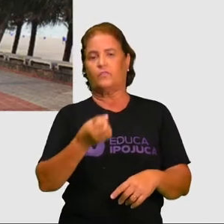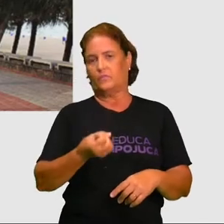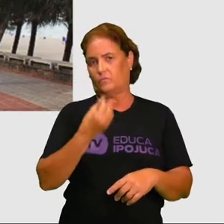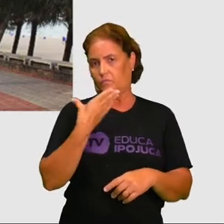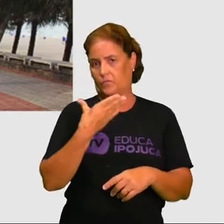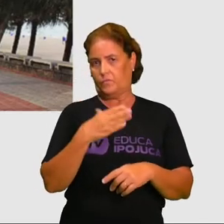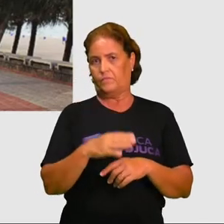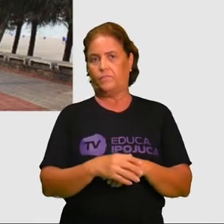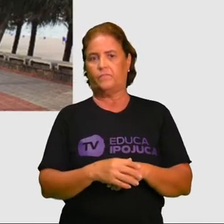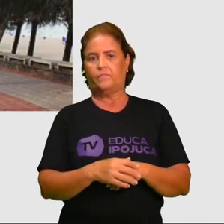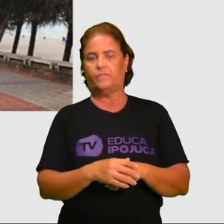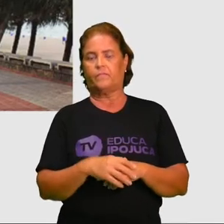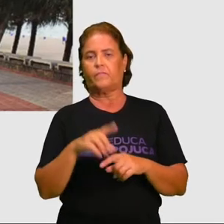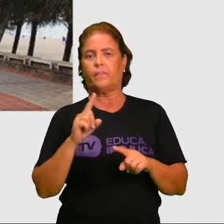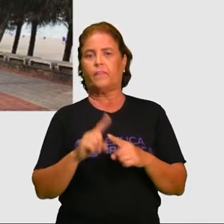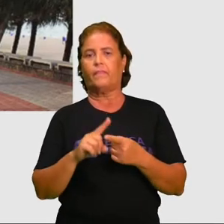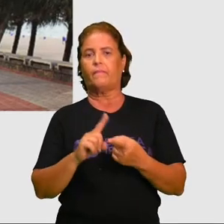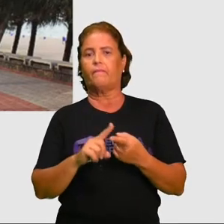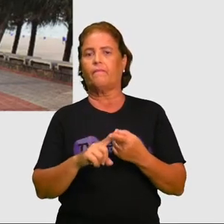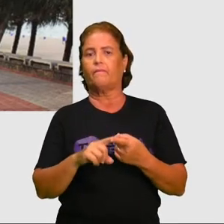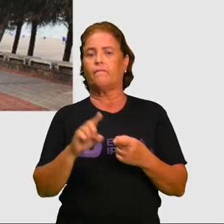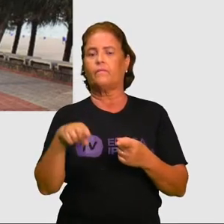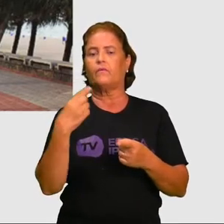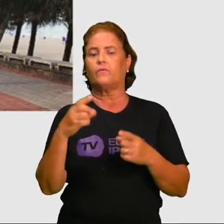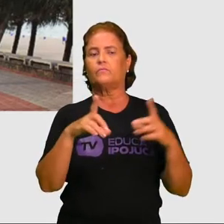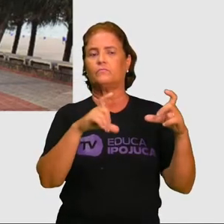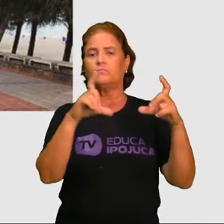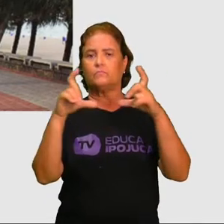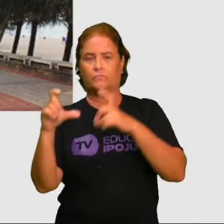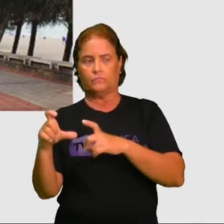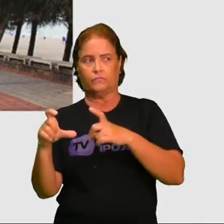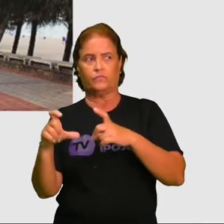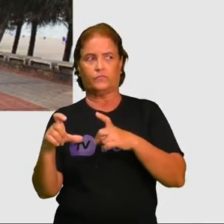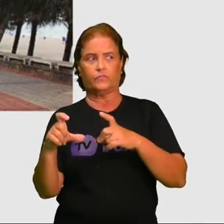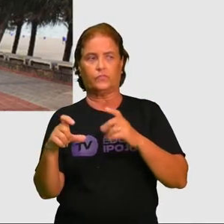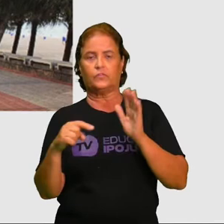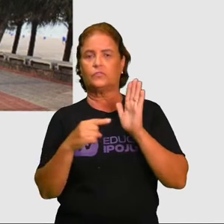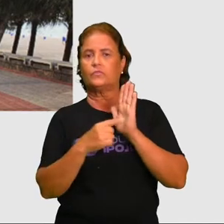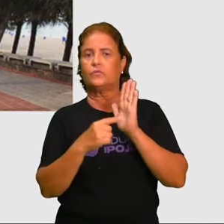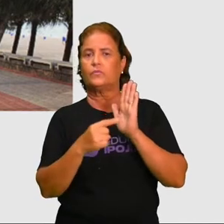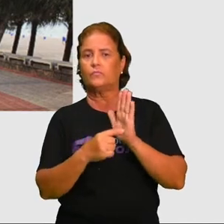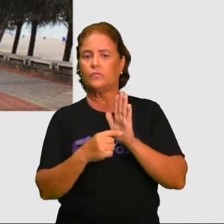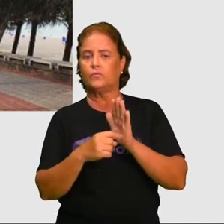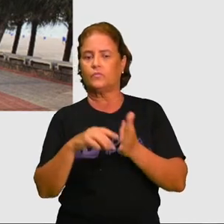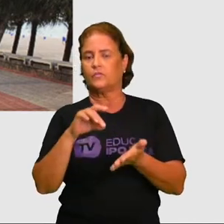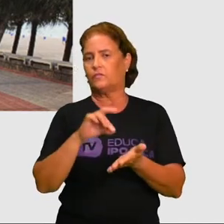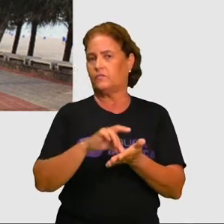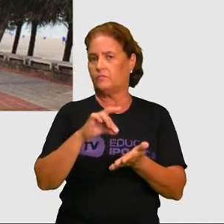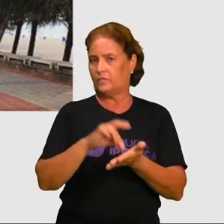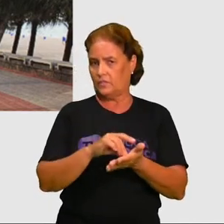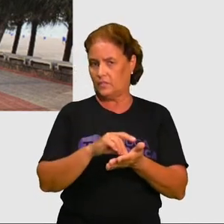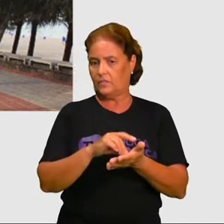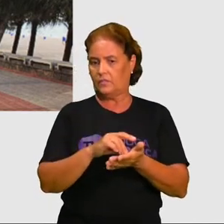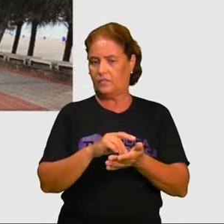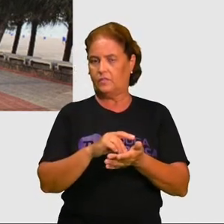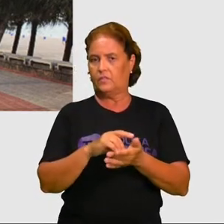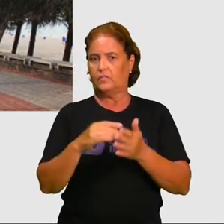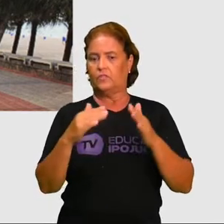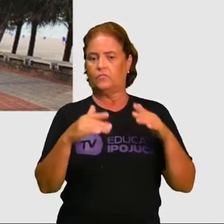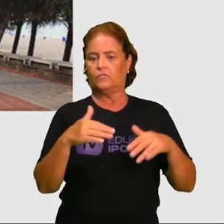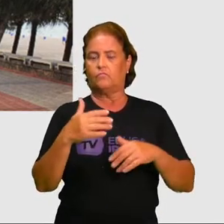Vou também trazer aqui umas imagens para vocês que também é uma realidade de outro município, capital nosso aqui,